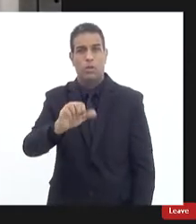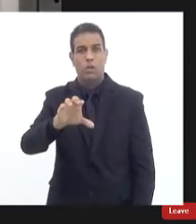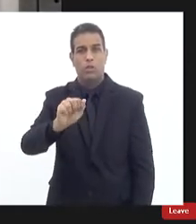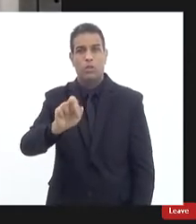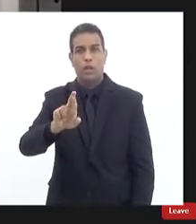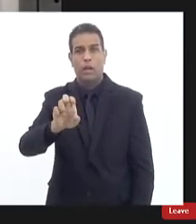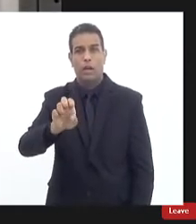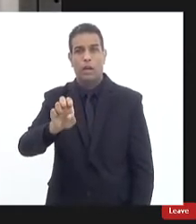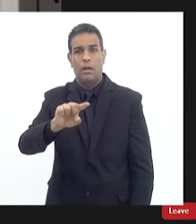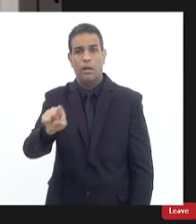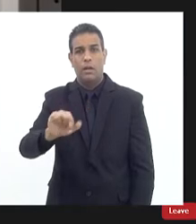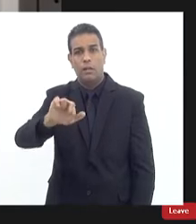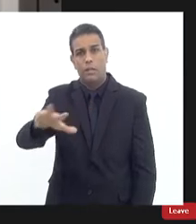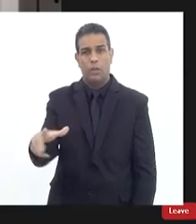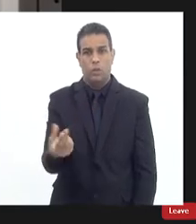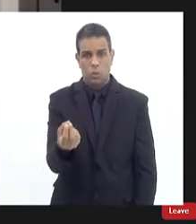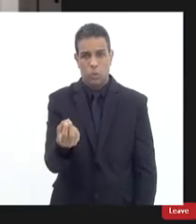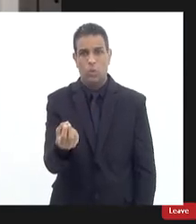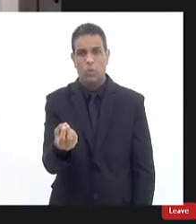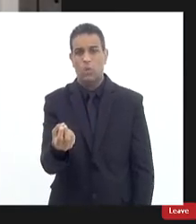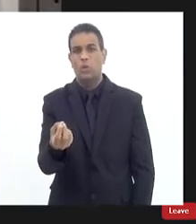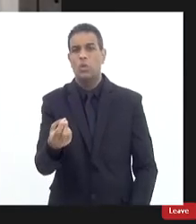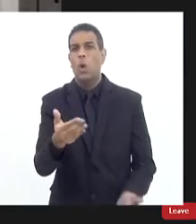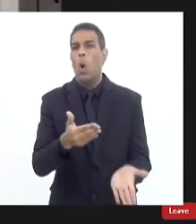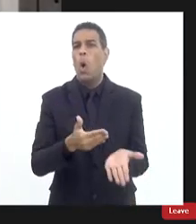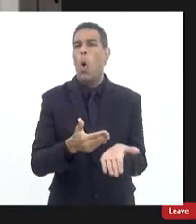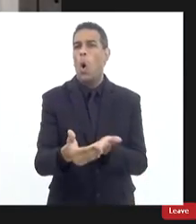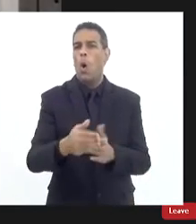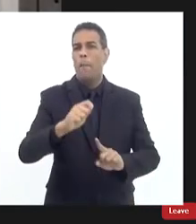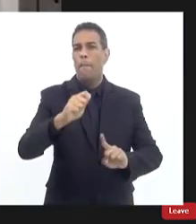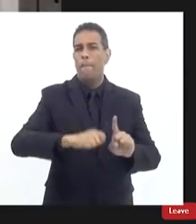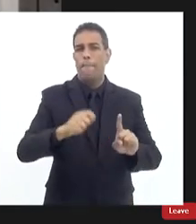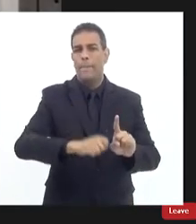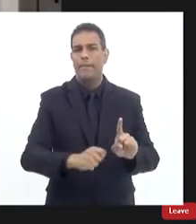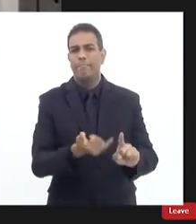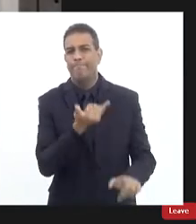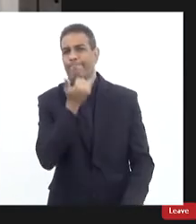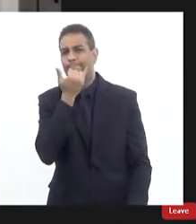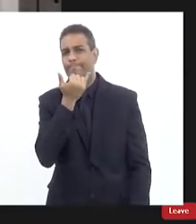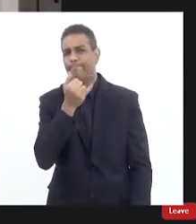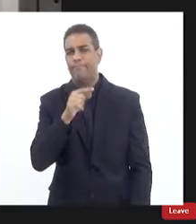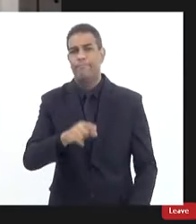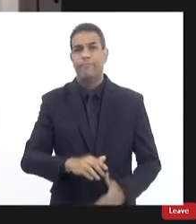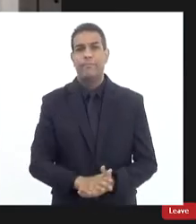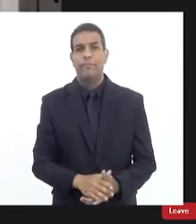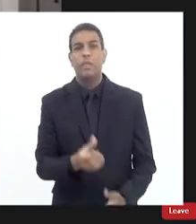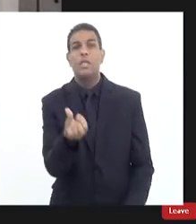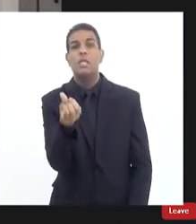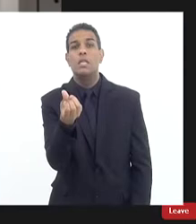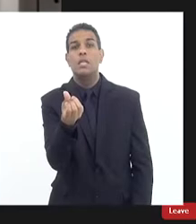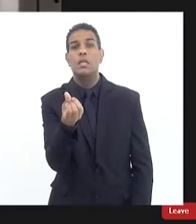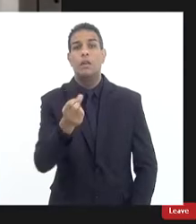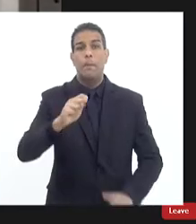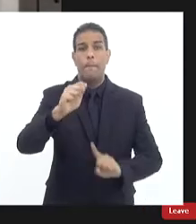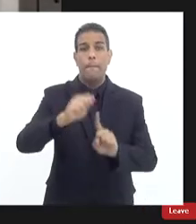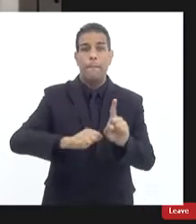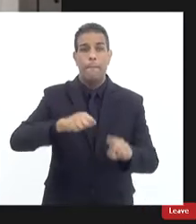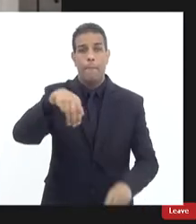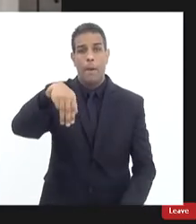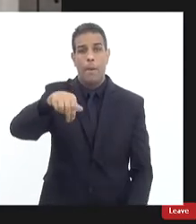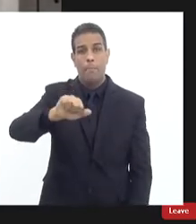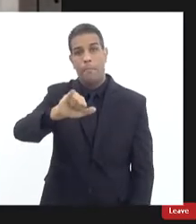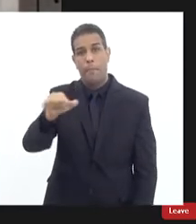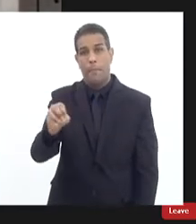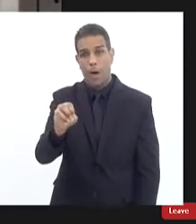operação agora porque são muitas operações policiais peço desculpas 6 de 6 de maio verdade